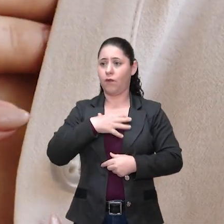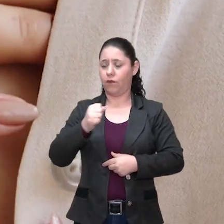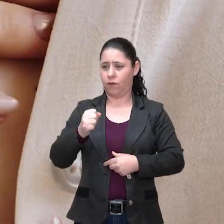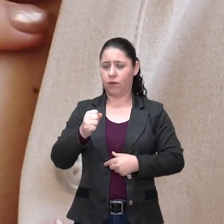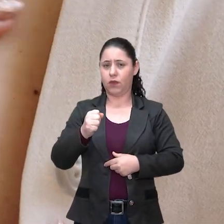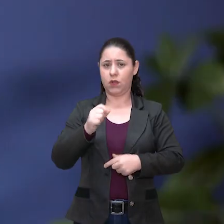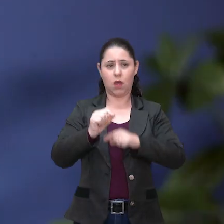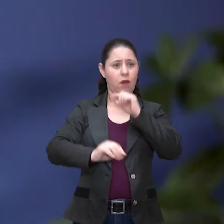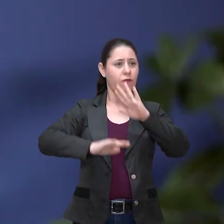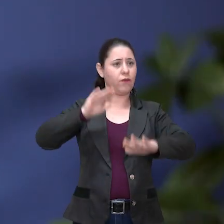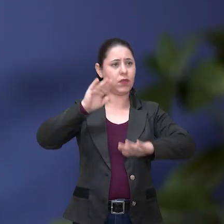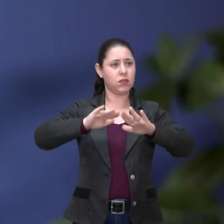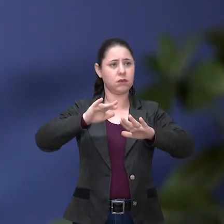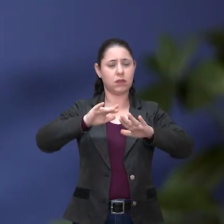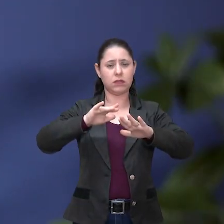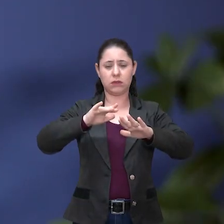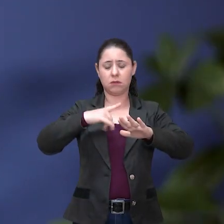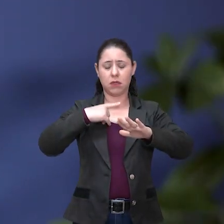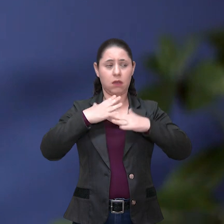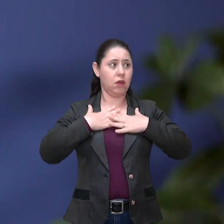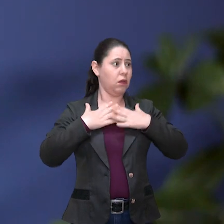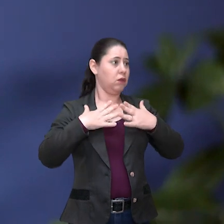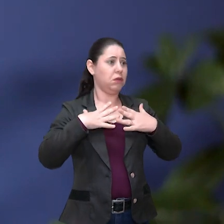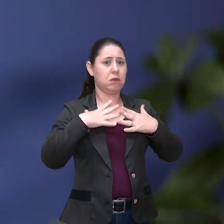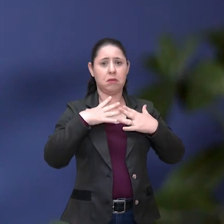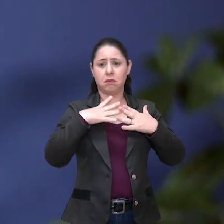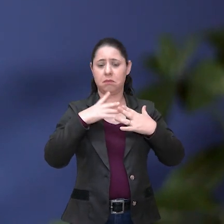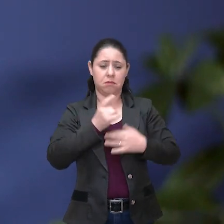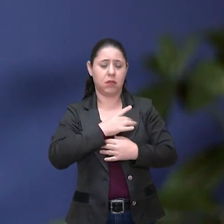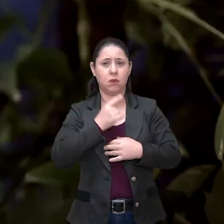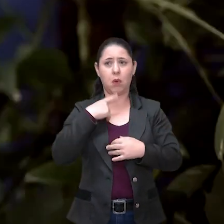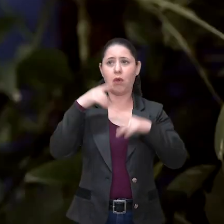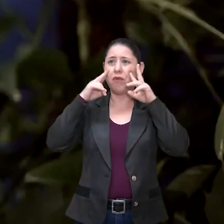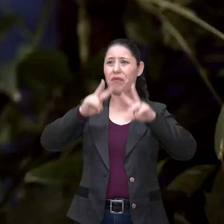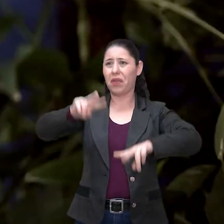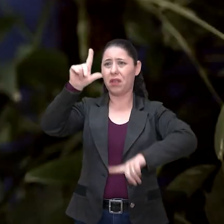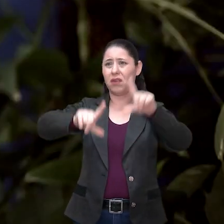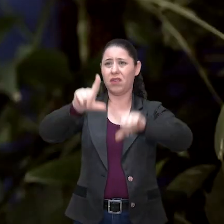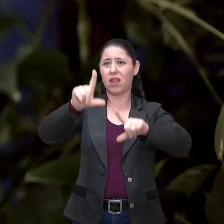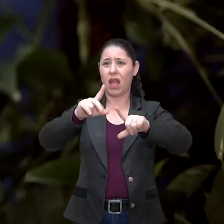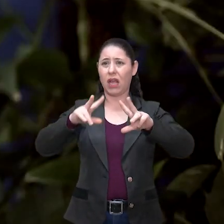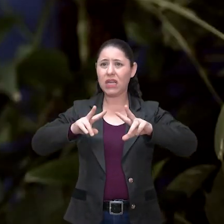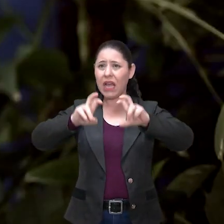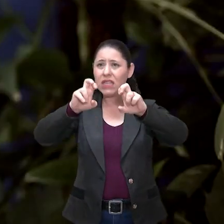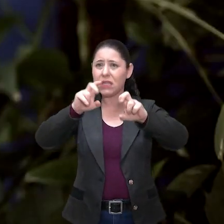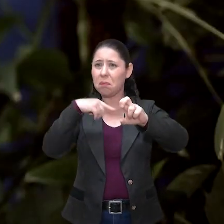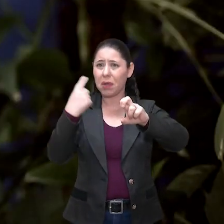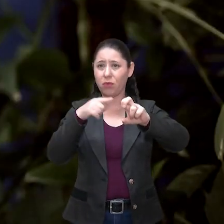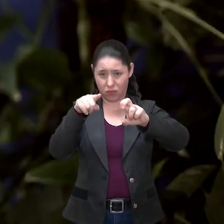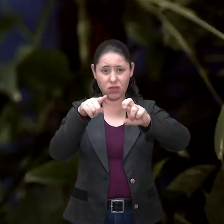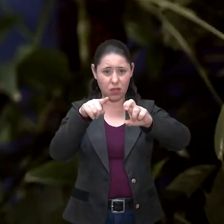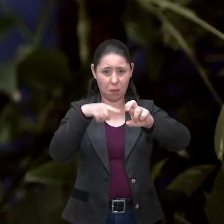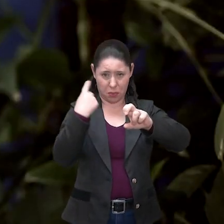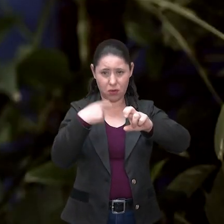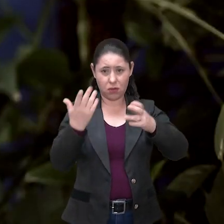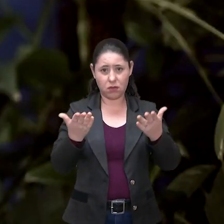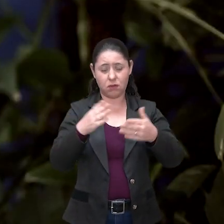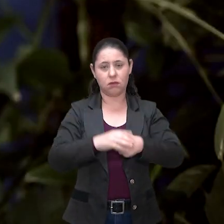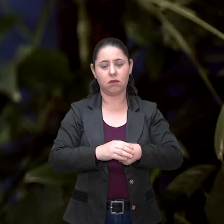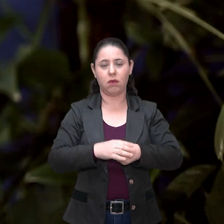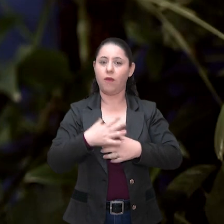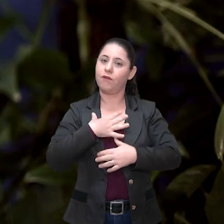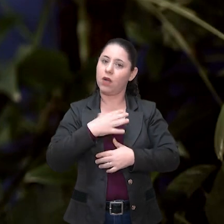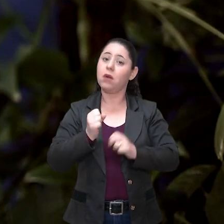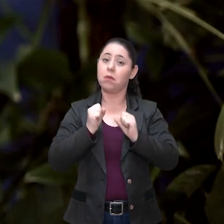Meus filhos ficam, às vezes, no começo ficavam assustados, porque assistiam na televisão, mãe, quem tem câncer morre. Você está